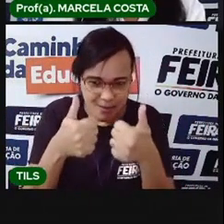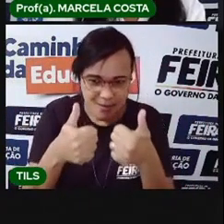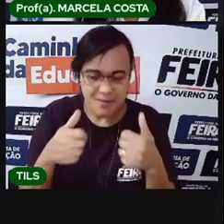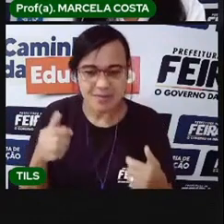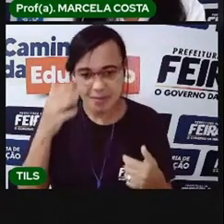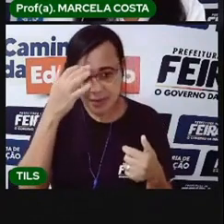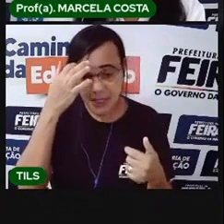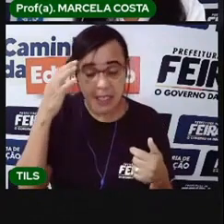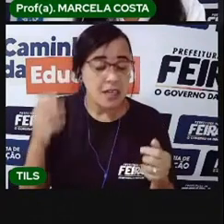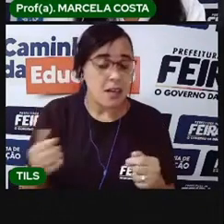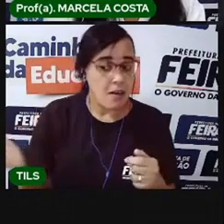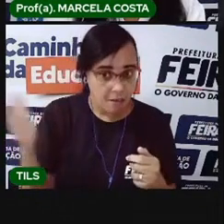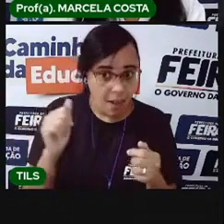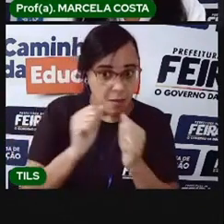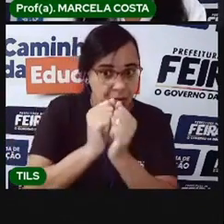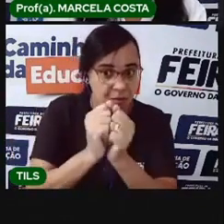Vamos ver?